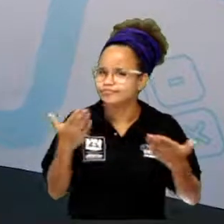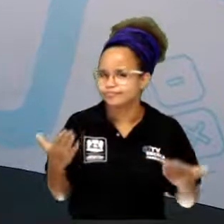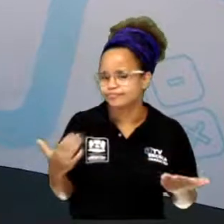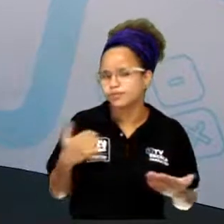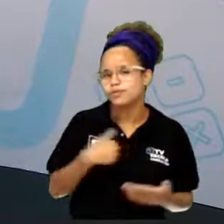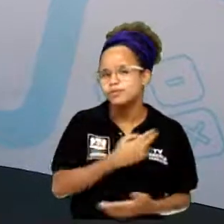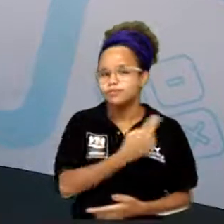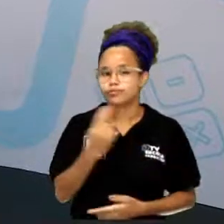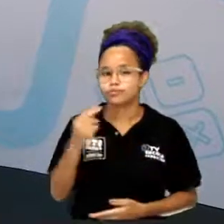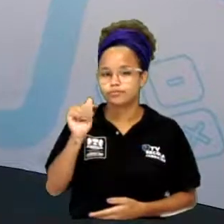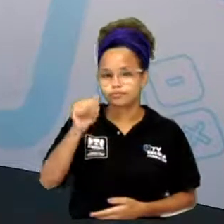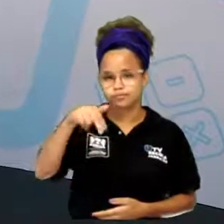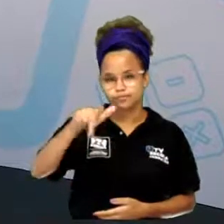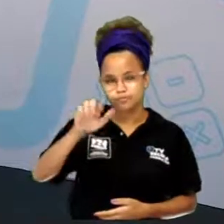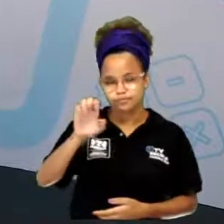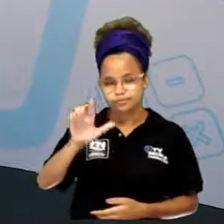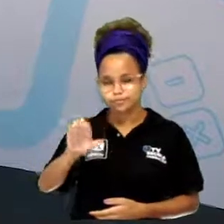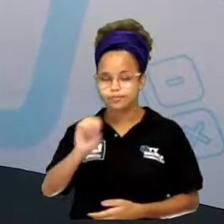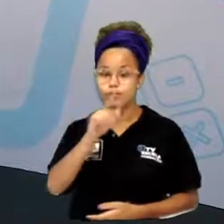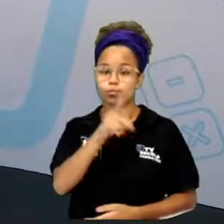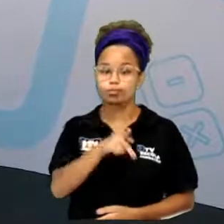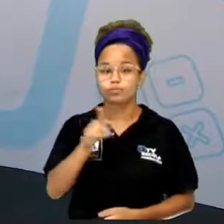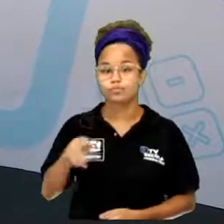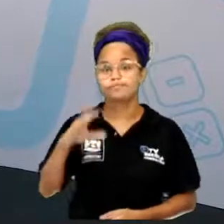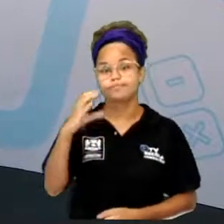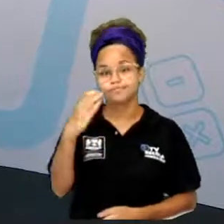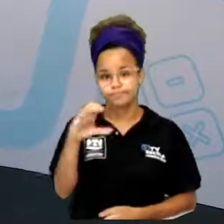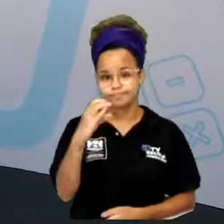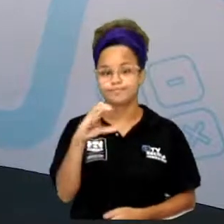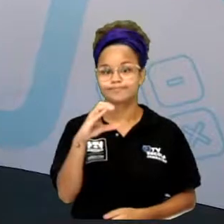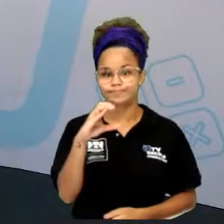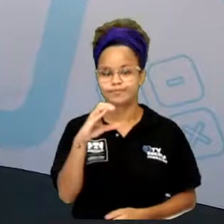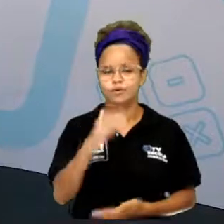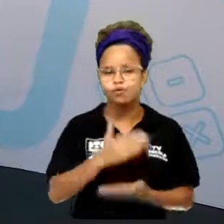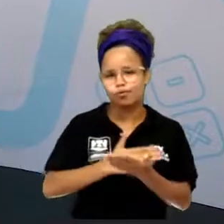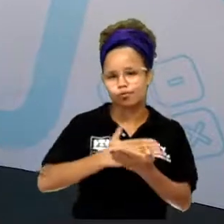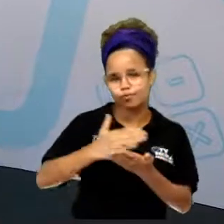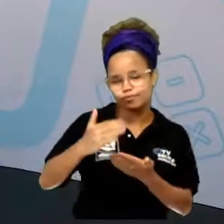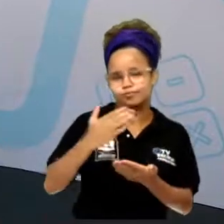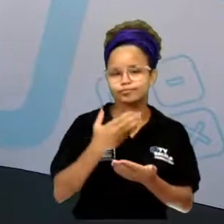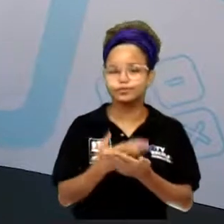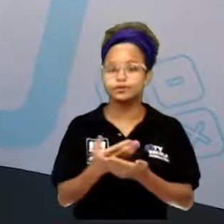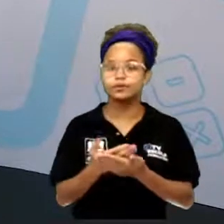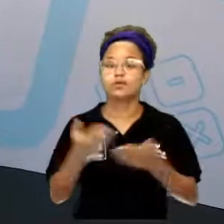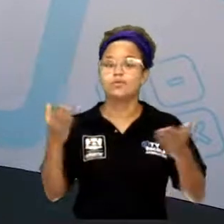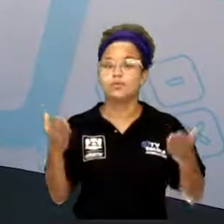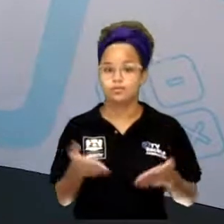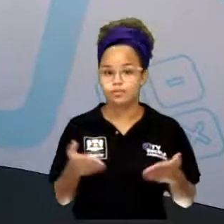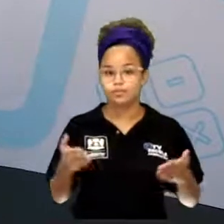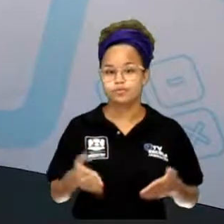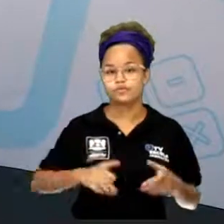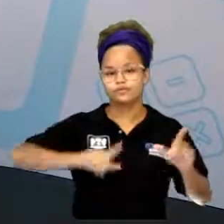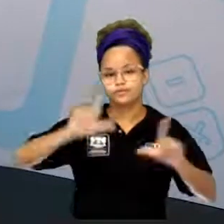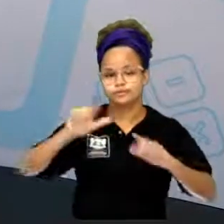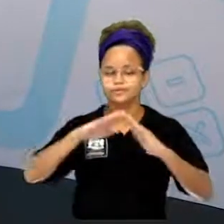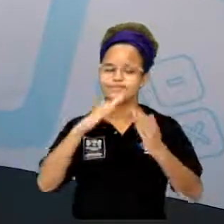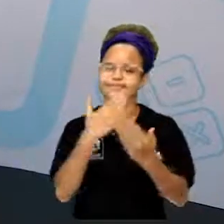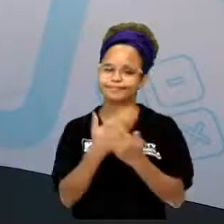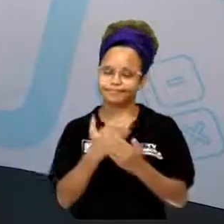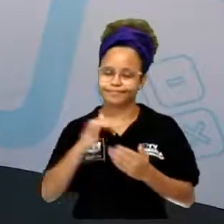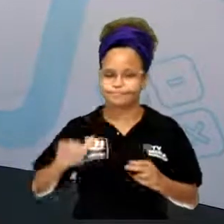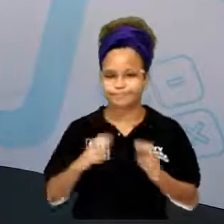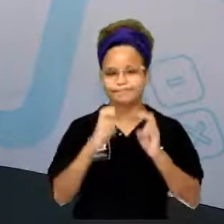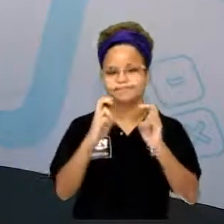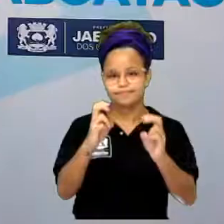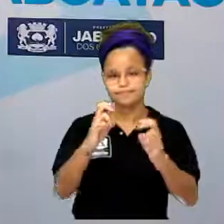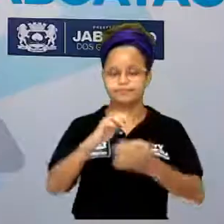Angelo Branco, professor de ciências e vamos aqui começar a nossa aula de hoje na TV Escola Jaboatão.